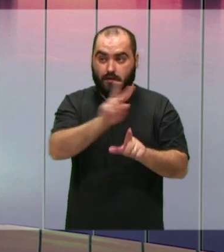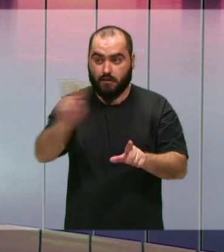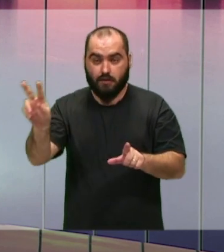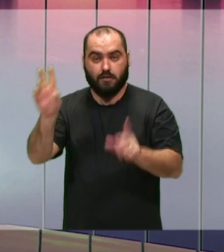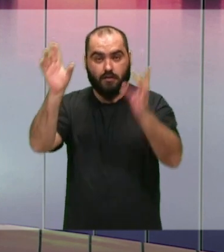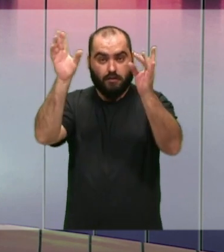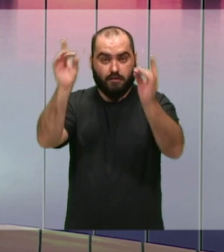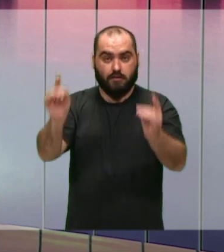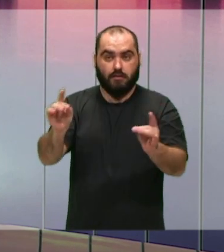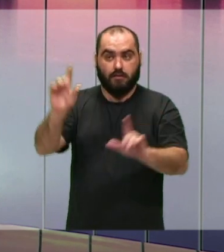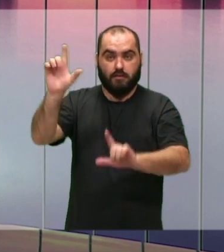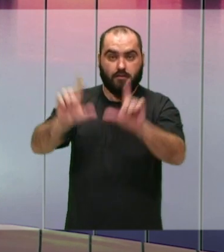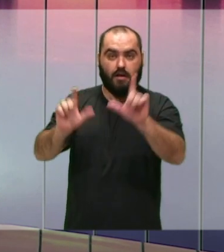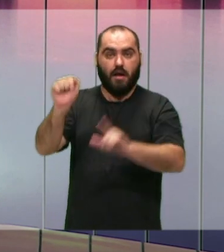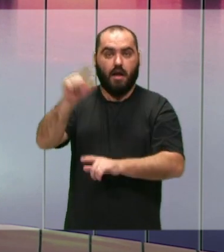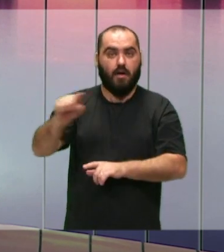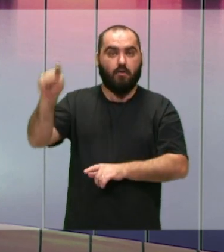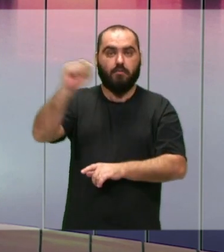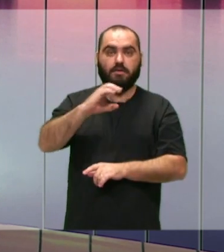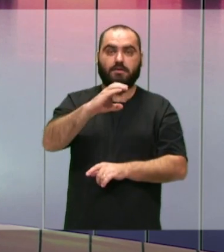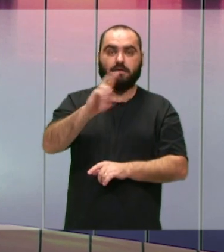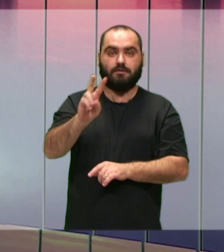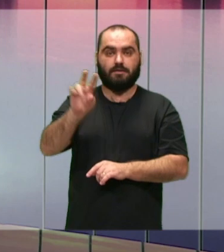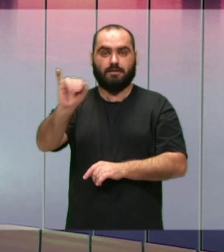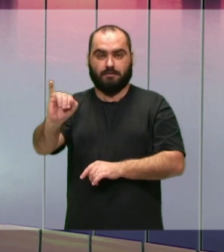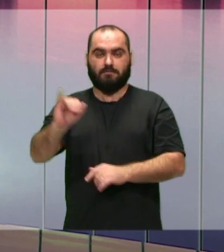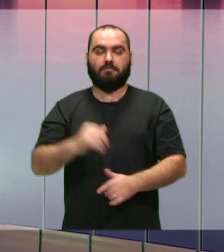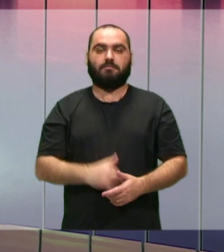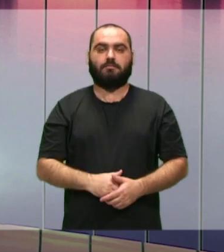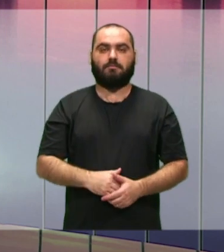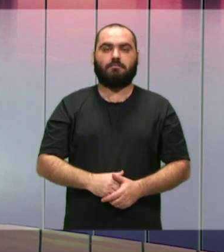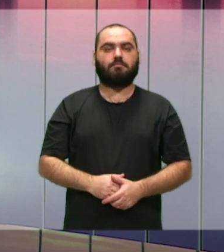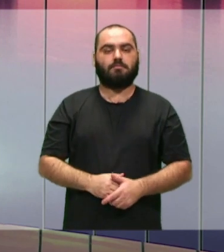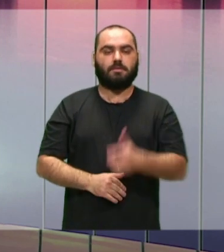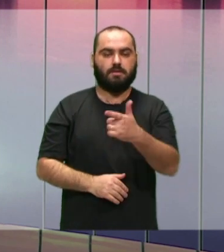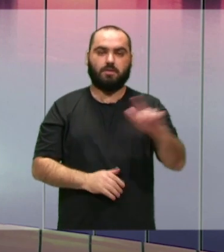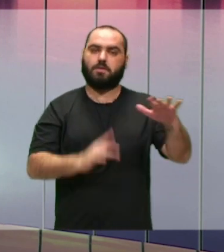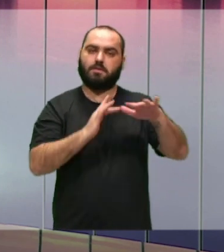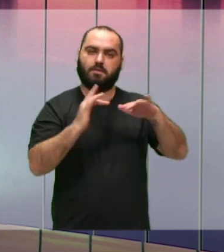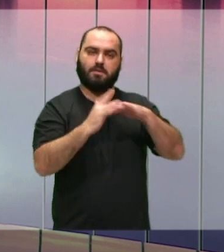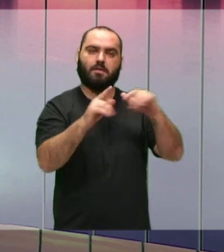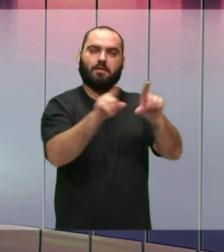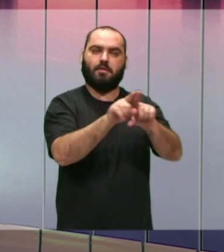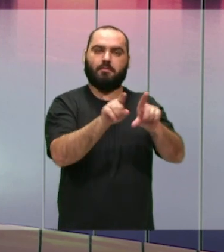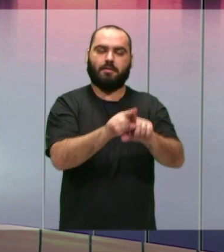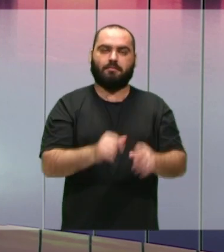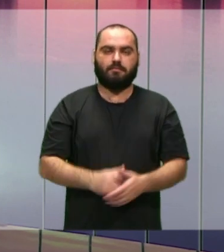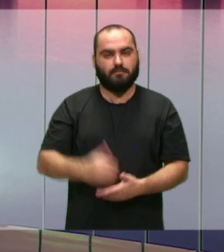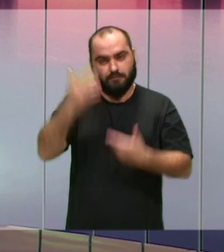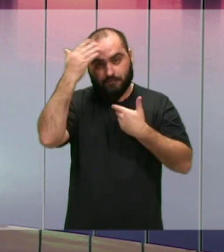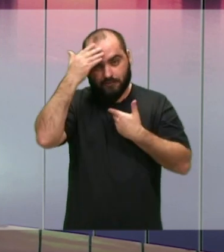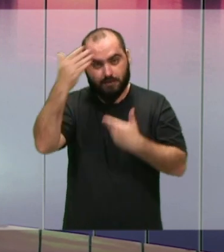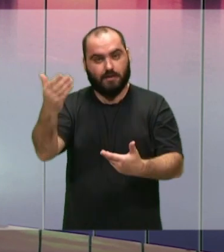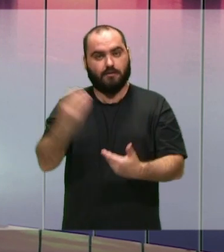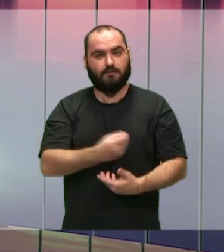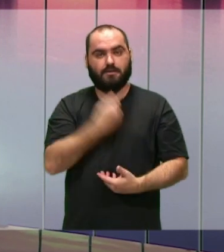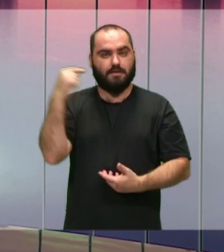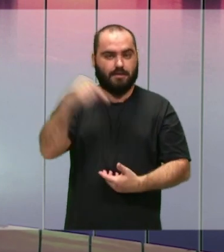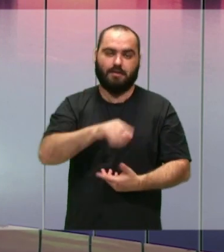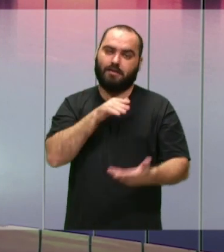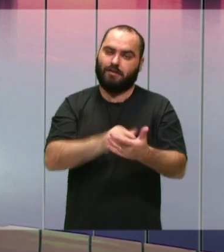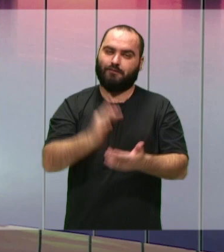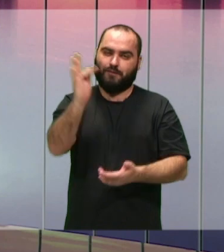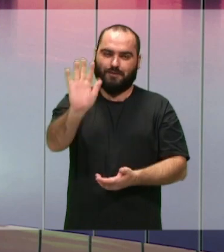destaques da TV Câmara no arroba Câmara Itajaí nas outras redes sociais. Obrigado por estar com a gente